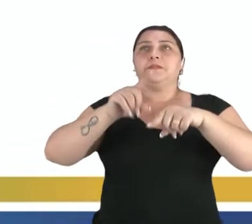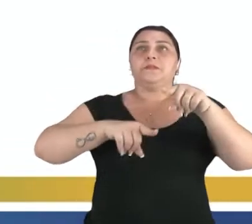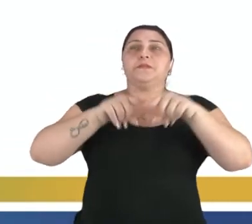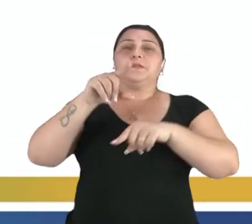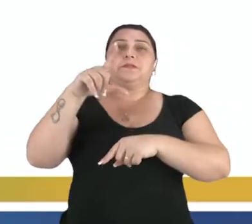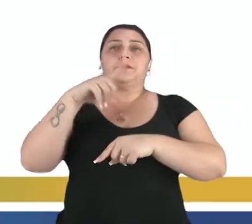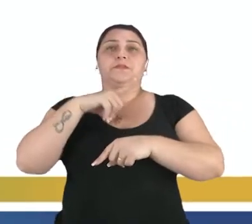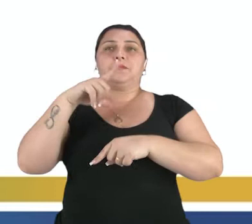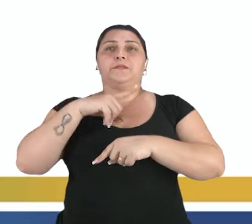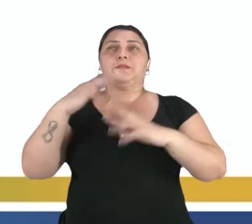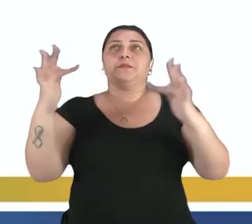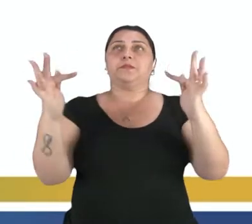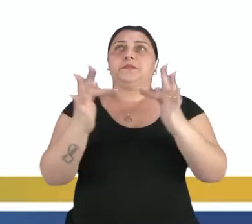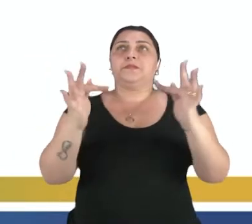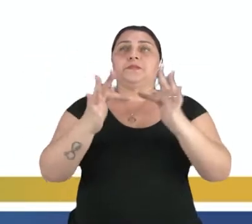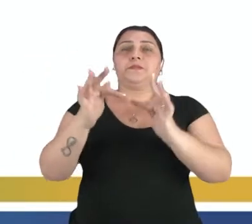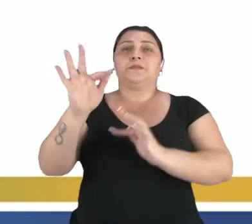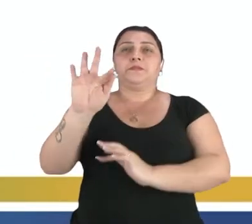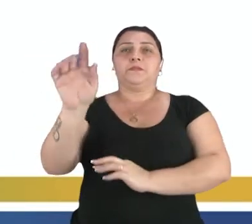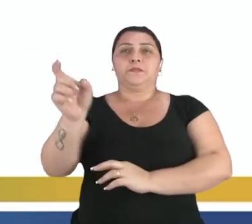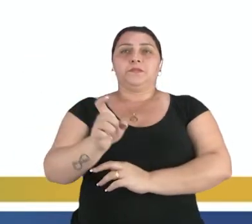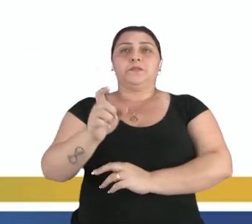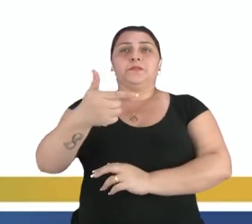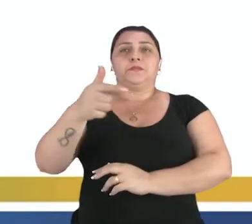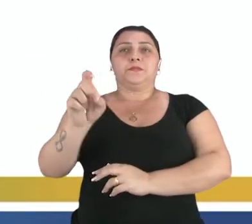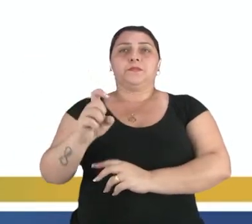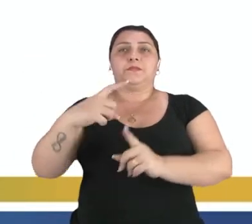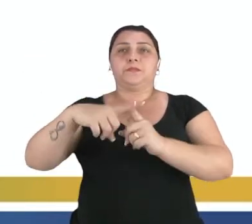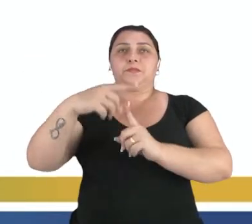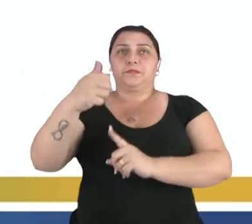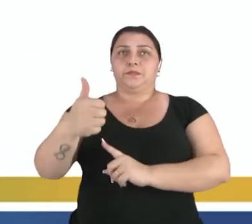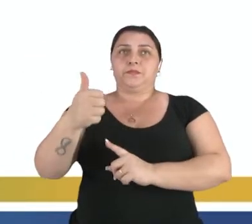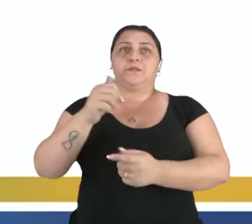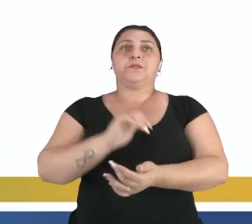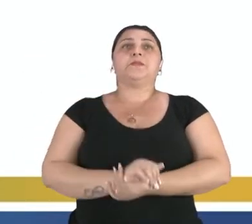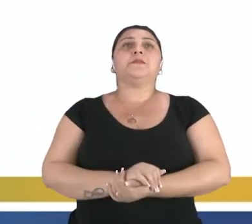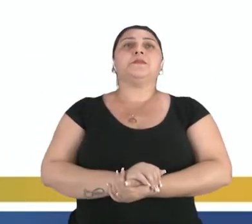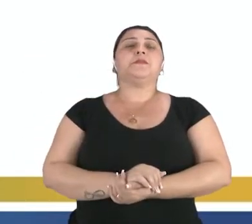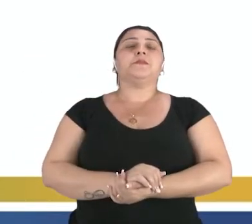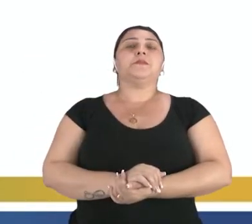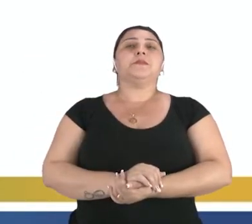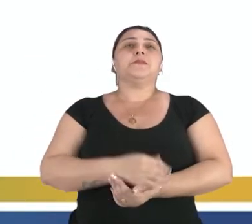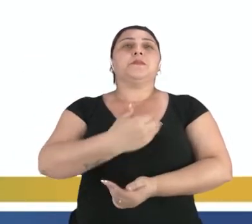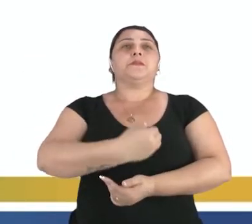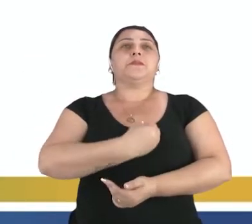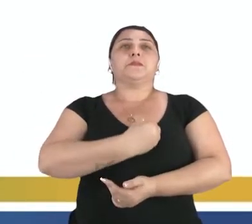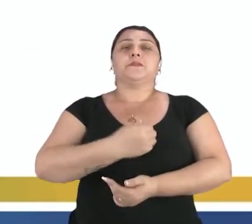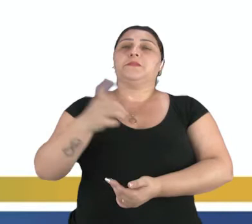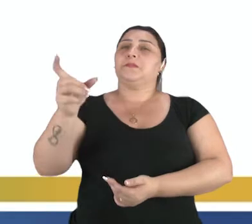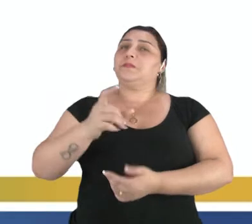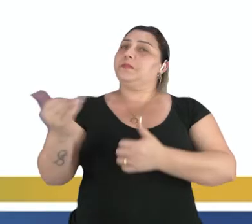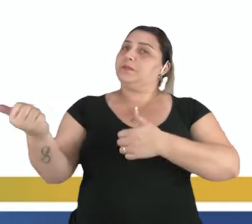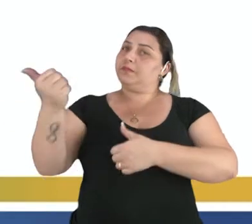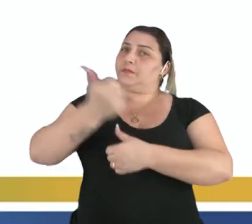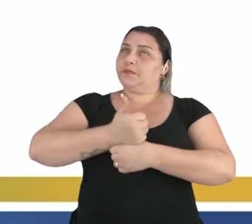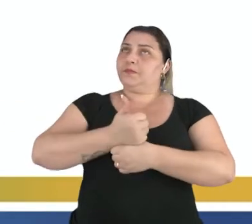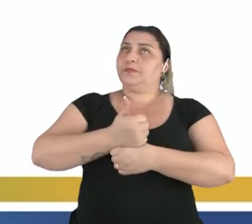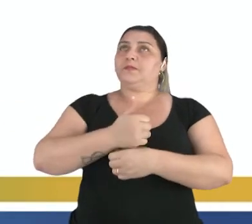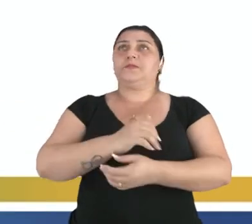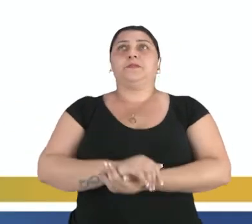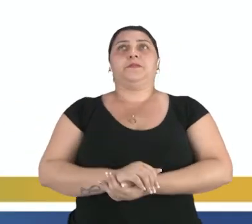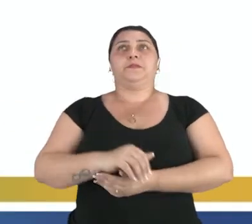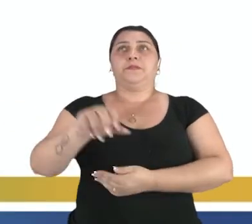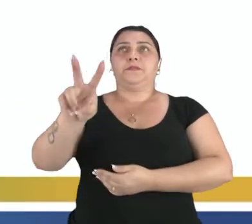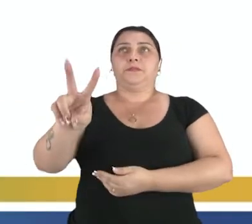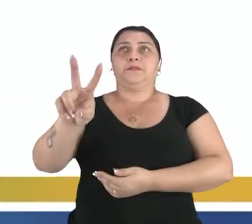Nós temos na função f de x, 2x mais 1 e aí nós temos a presença do x, que eu vou substituir